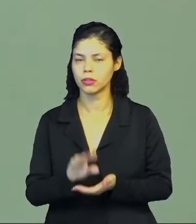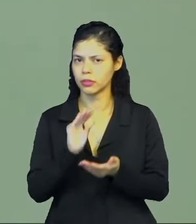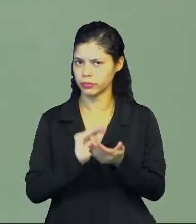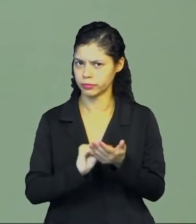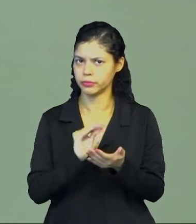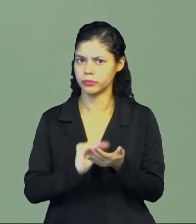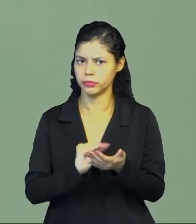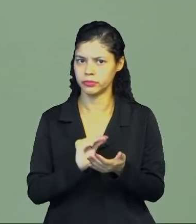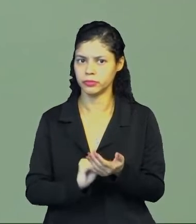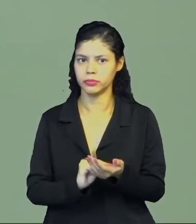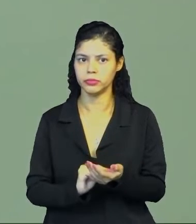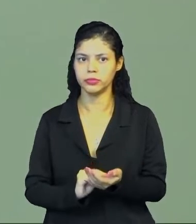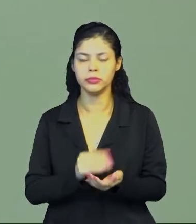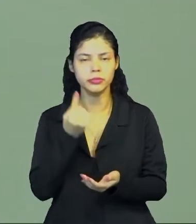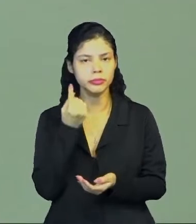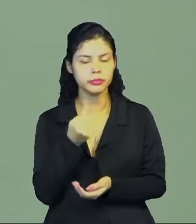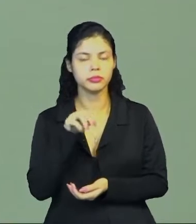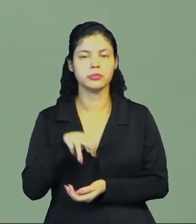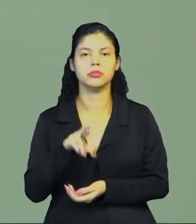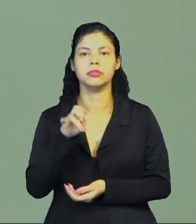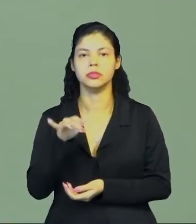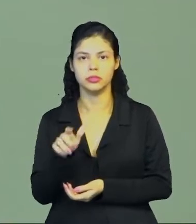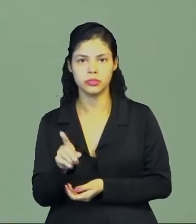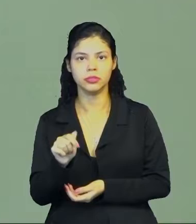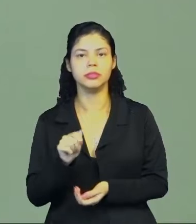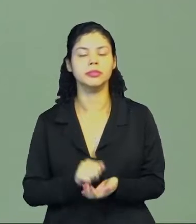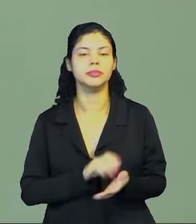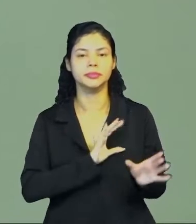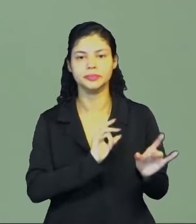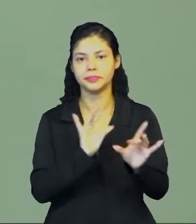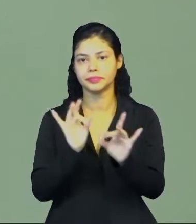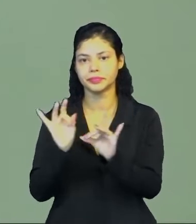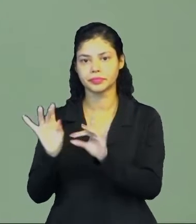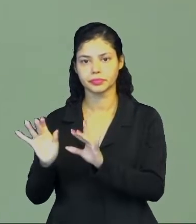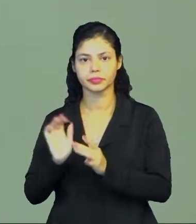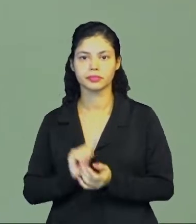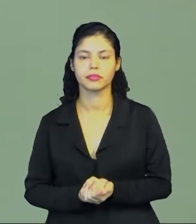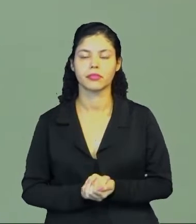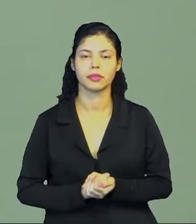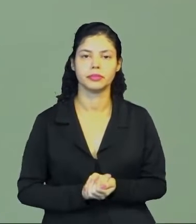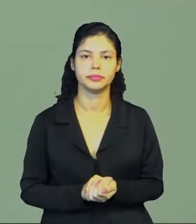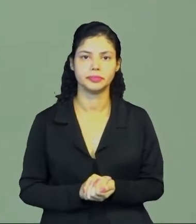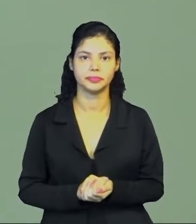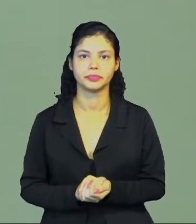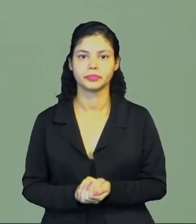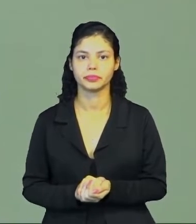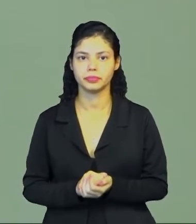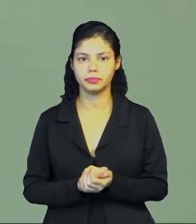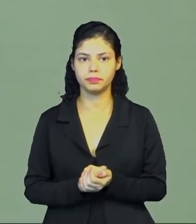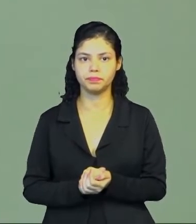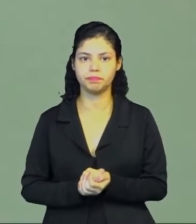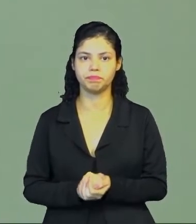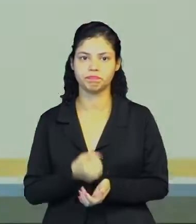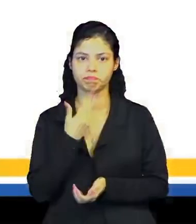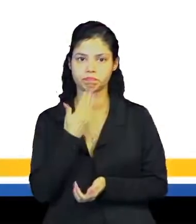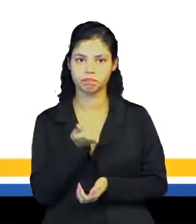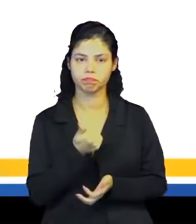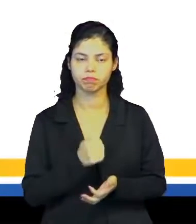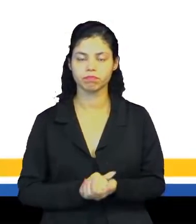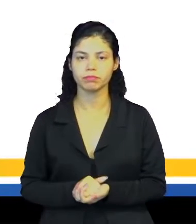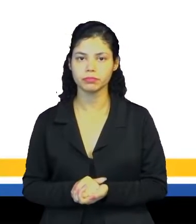ausência de uma moeda específica para cada uma dessas culturas, tá bom?